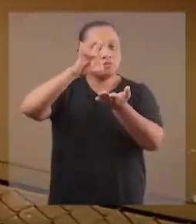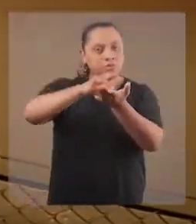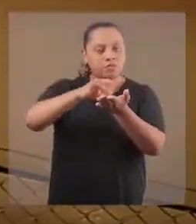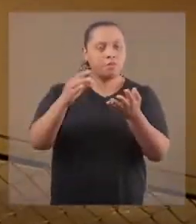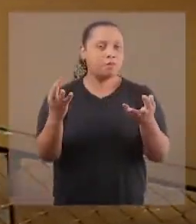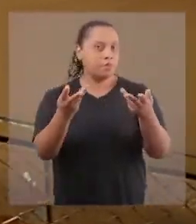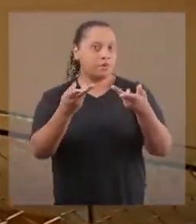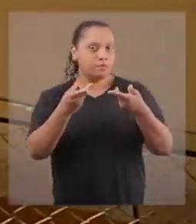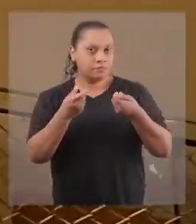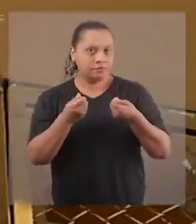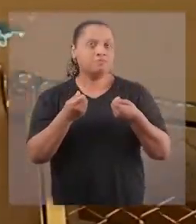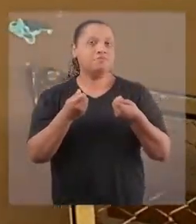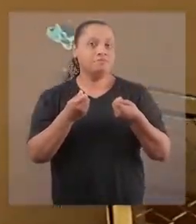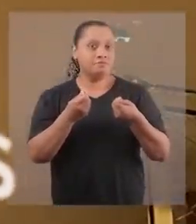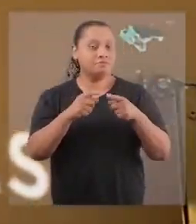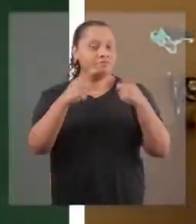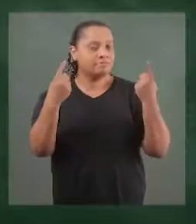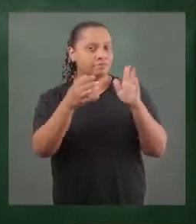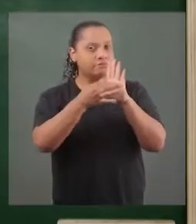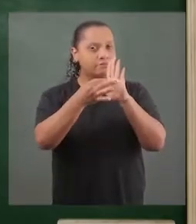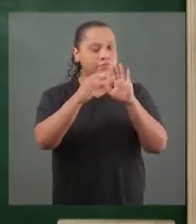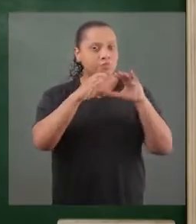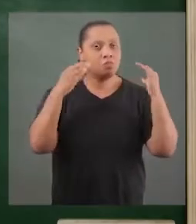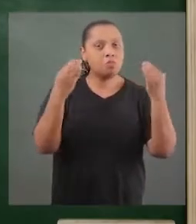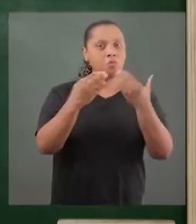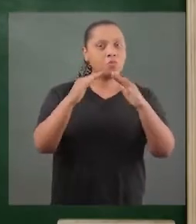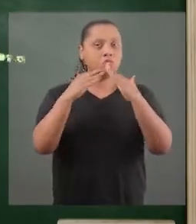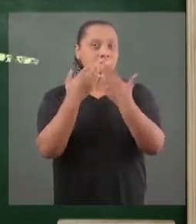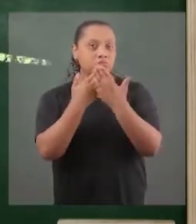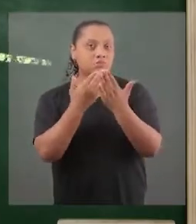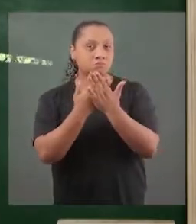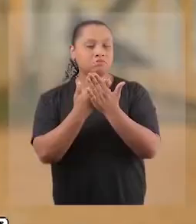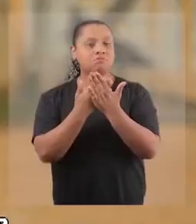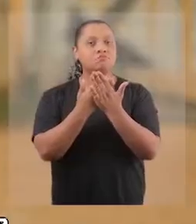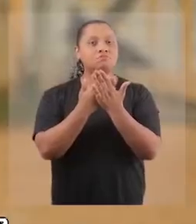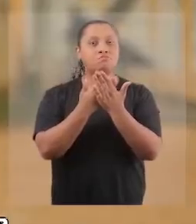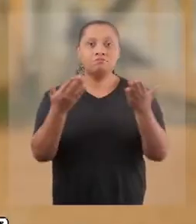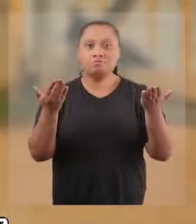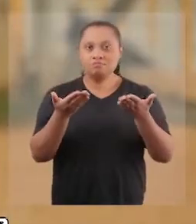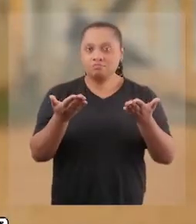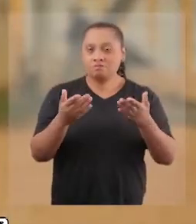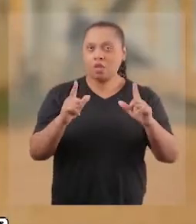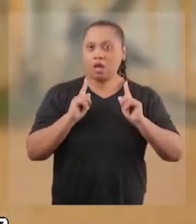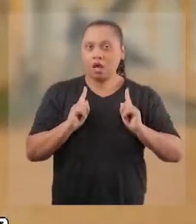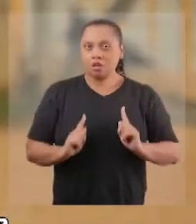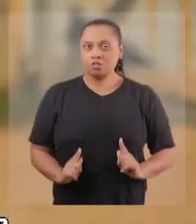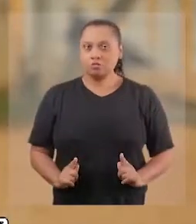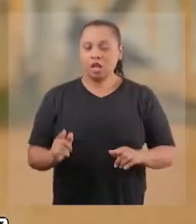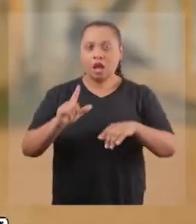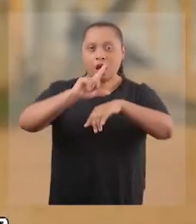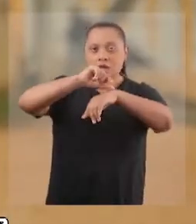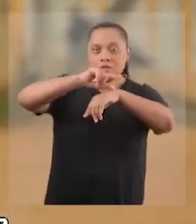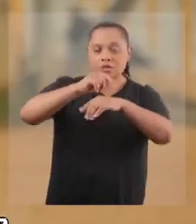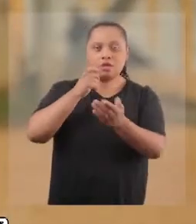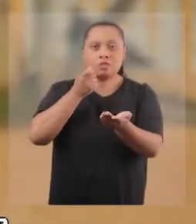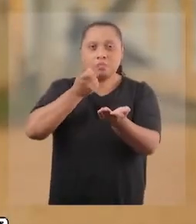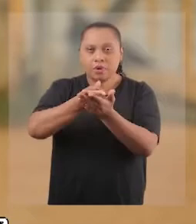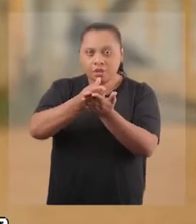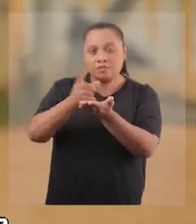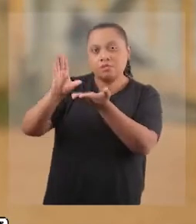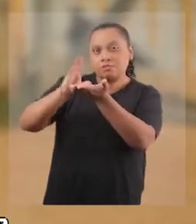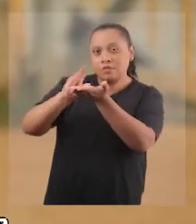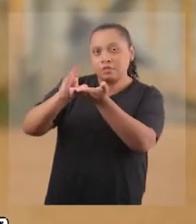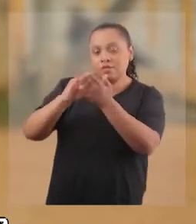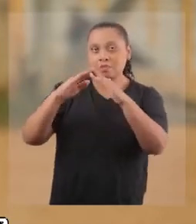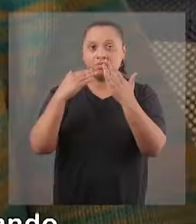oficial, as mil maravilhas. Mas e a opinião da comunidade escolar? A atual administração atrasa os pagamentos das